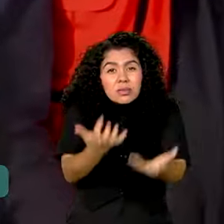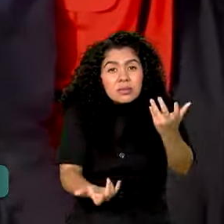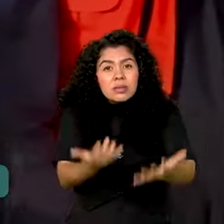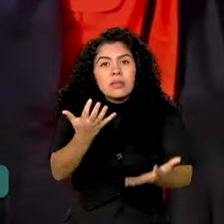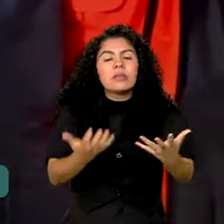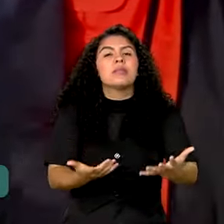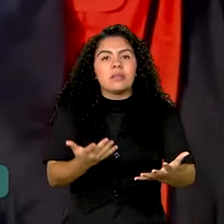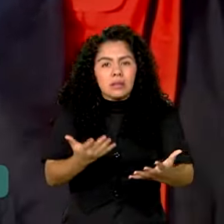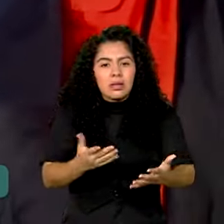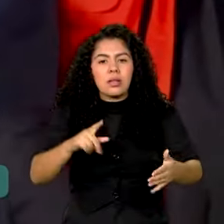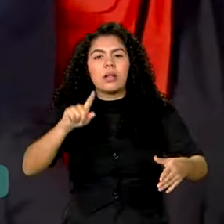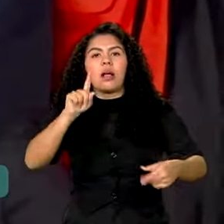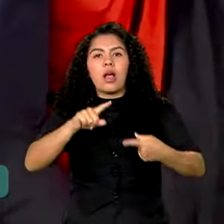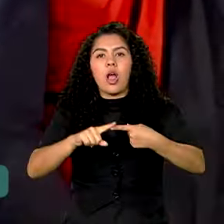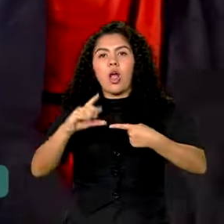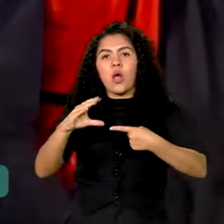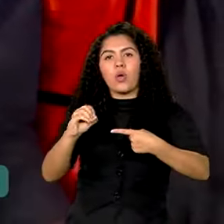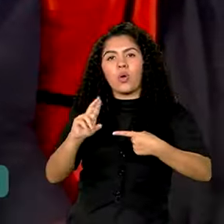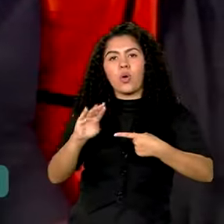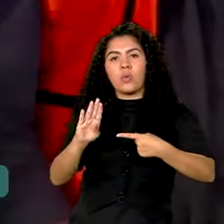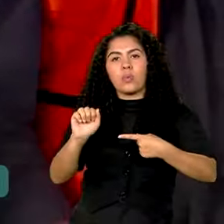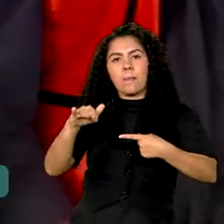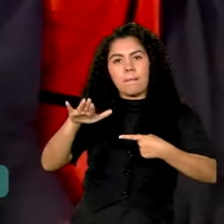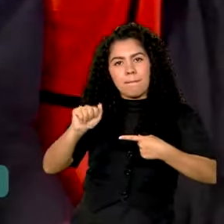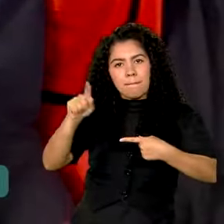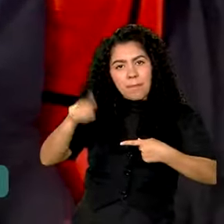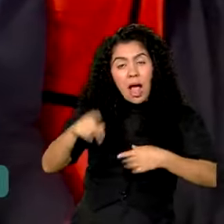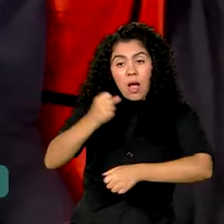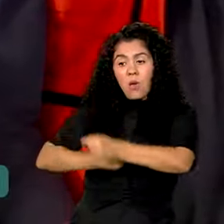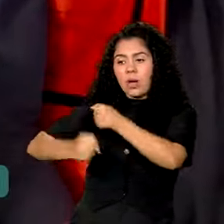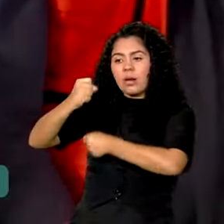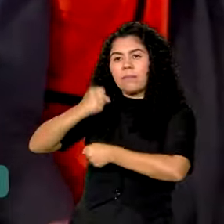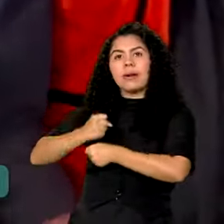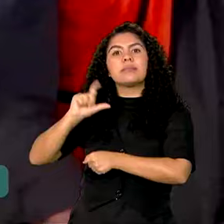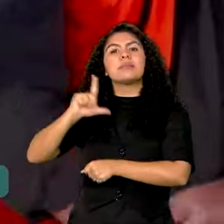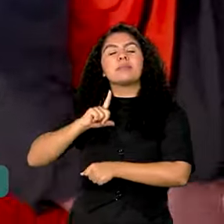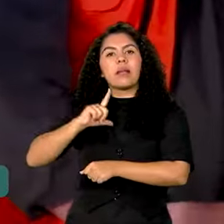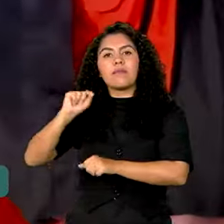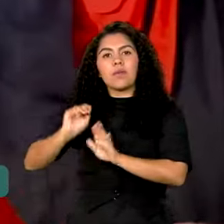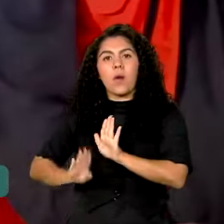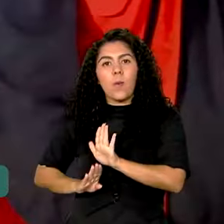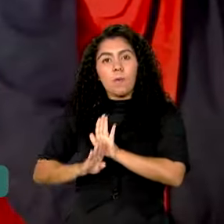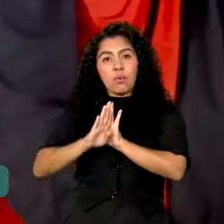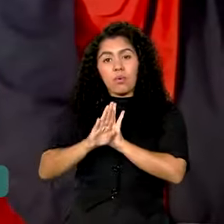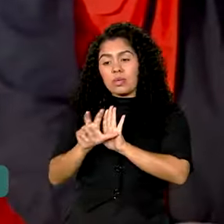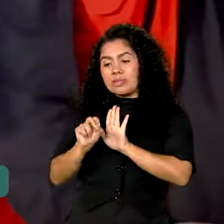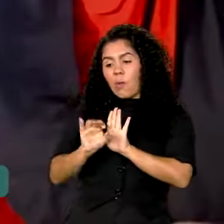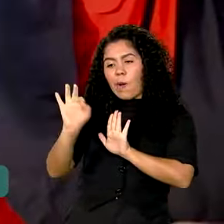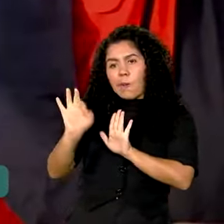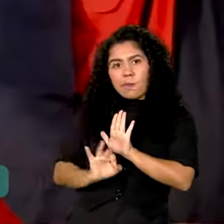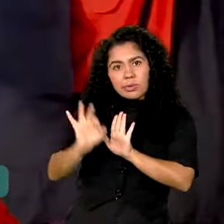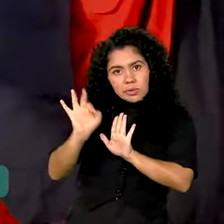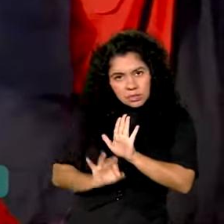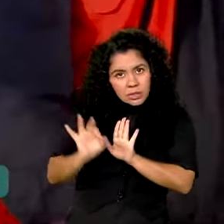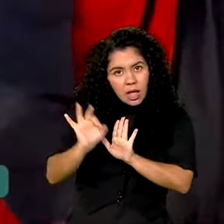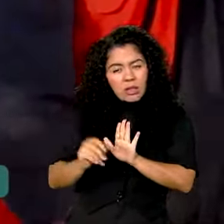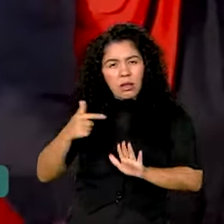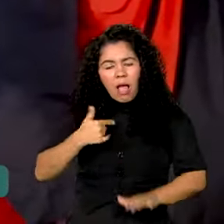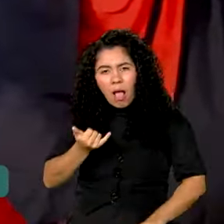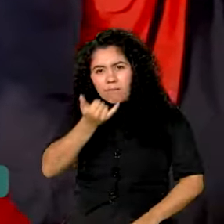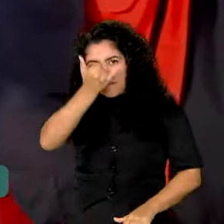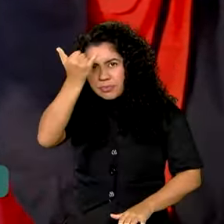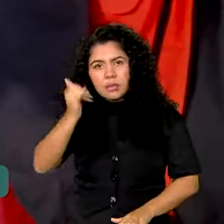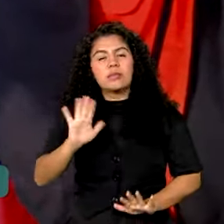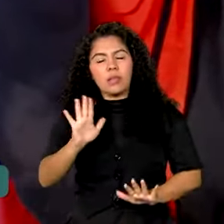incêndio. No caso de Curumbá, o ano passado tivemos um aumento de desmatamento de 50%. Não por acaso está